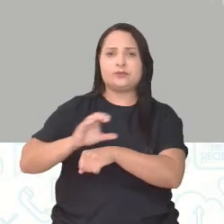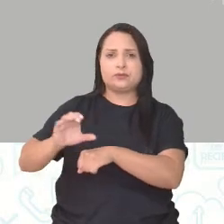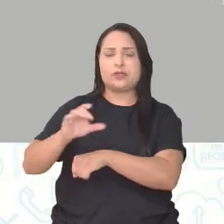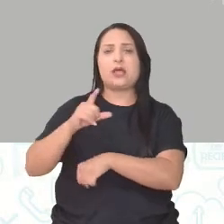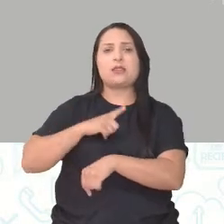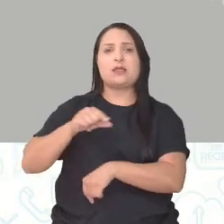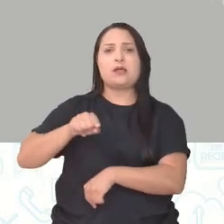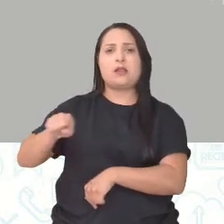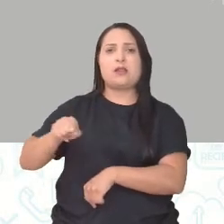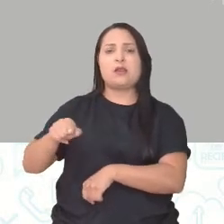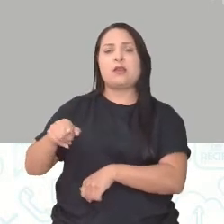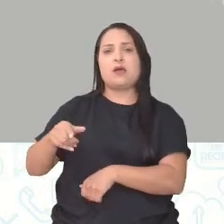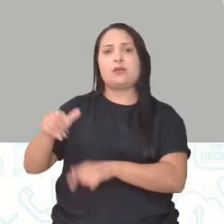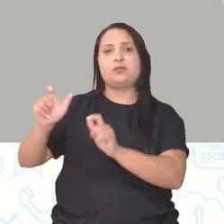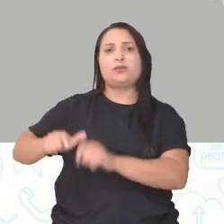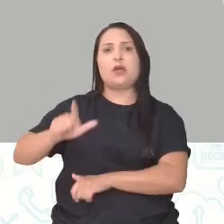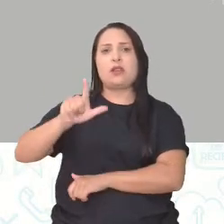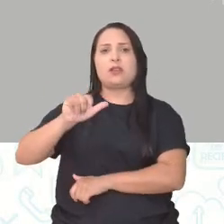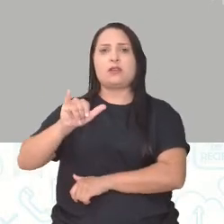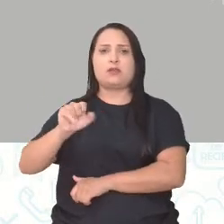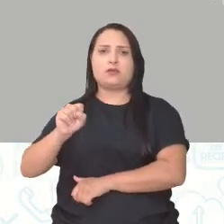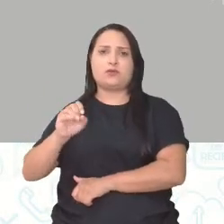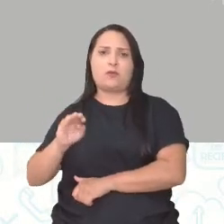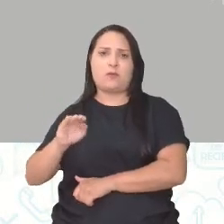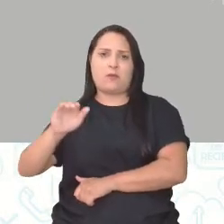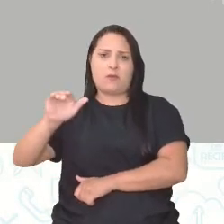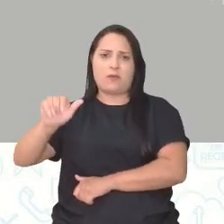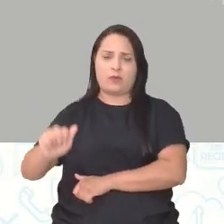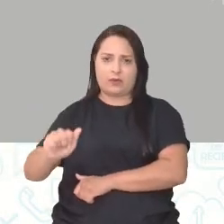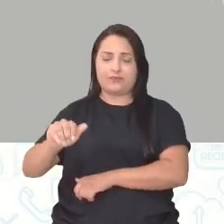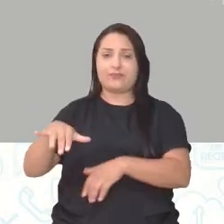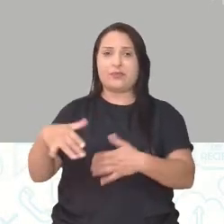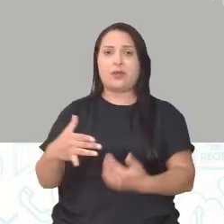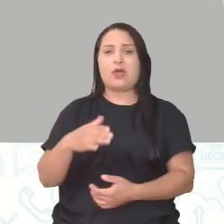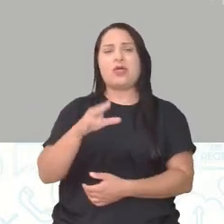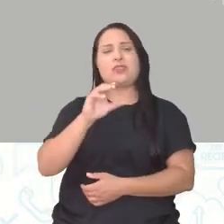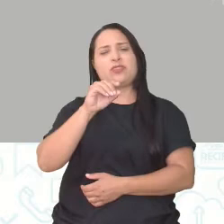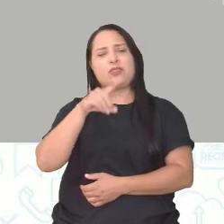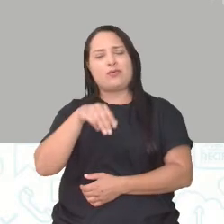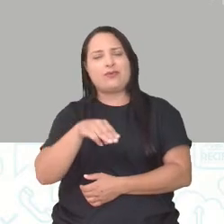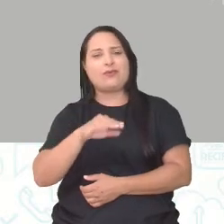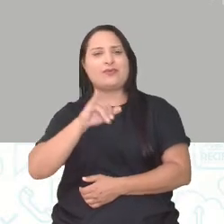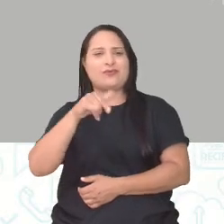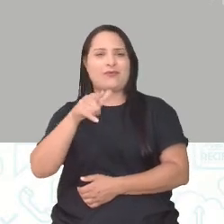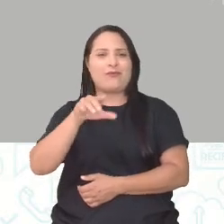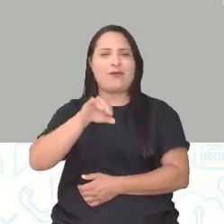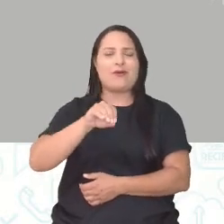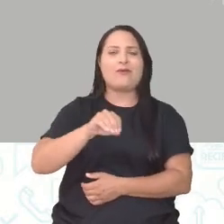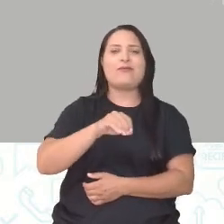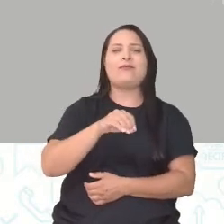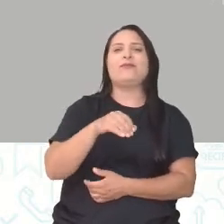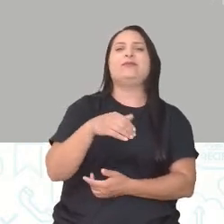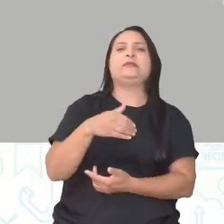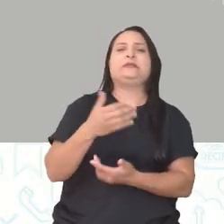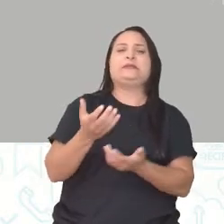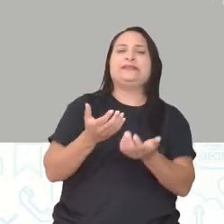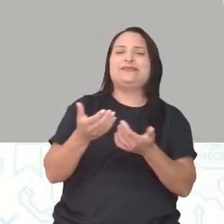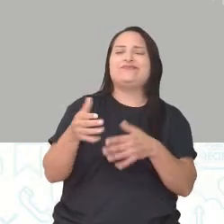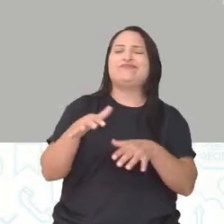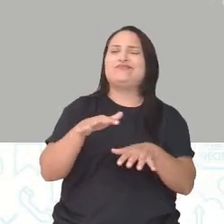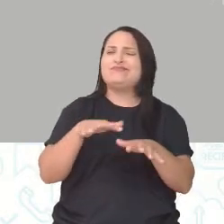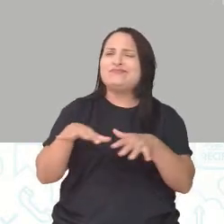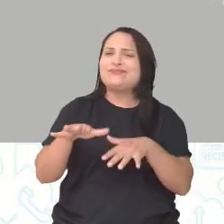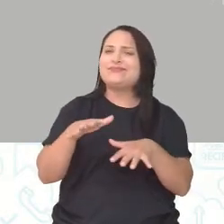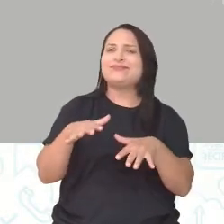Lisboa. Certo? Dom João quis enrolar um pouquinho ali, né? Do mesmo jeito quando a